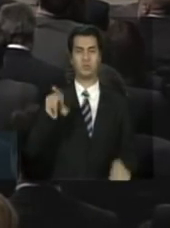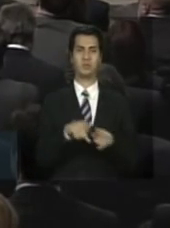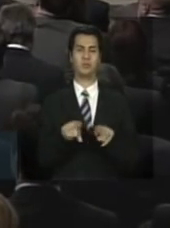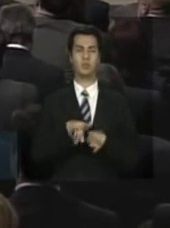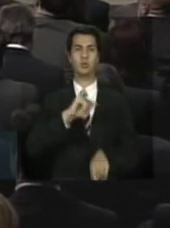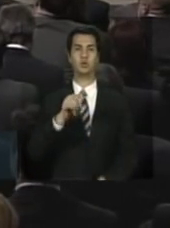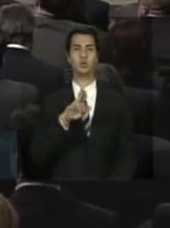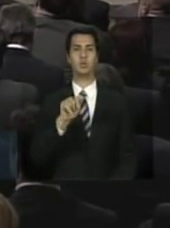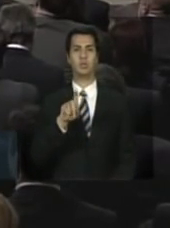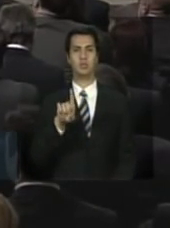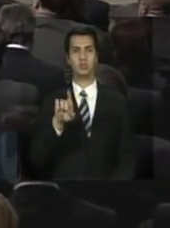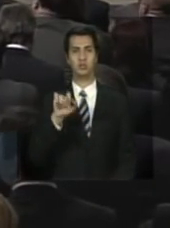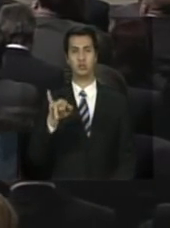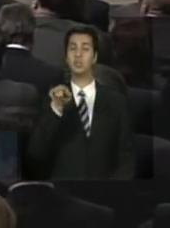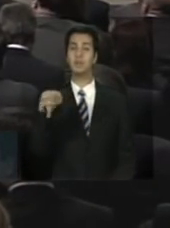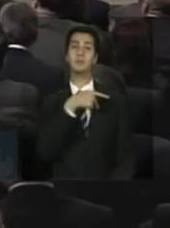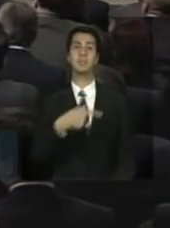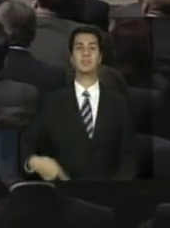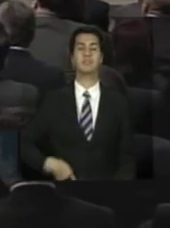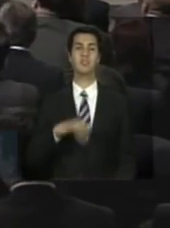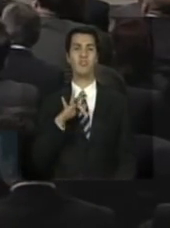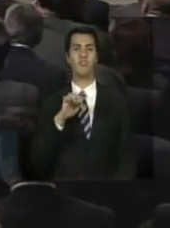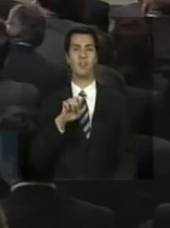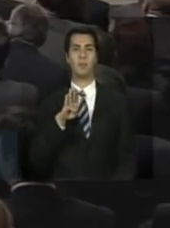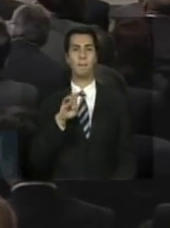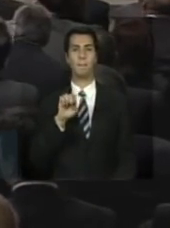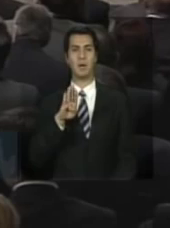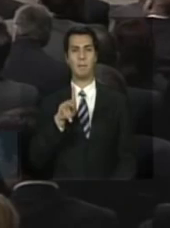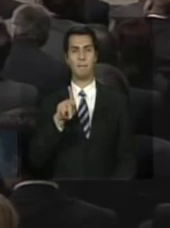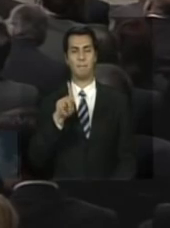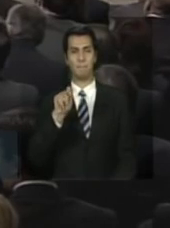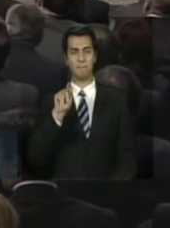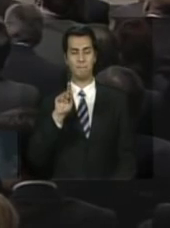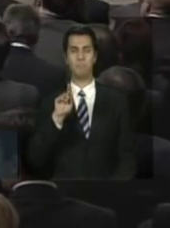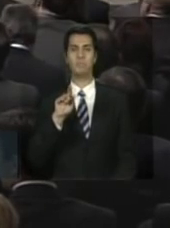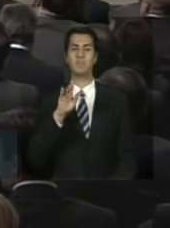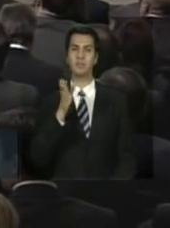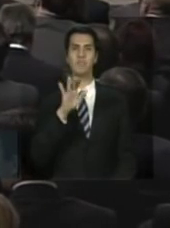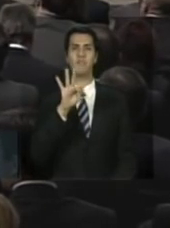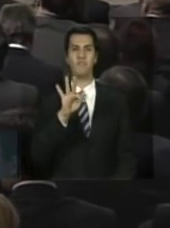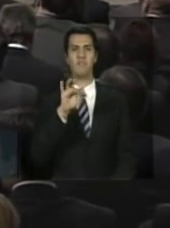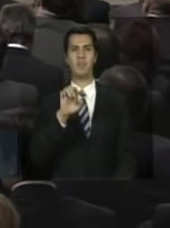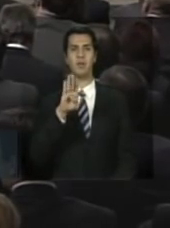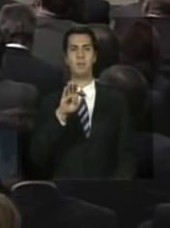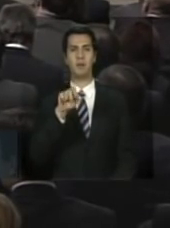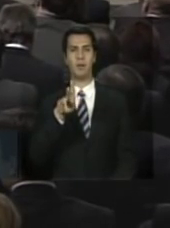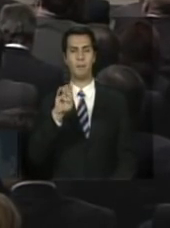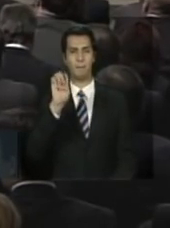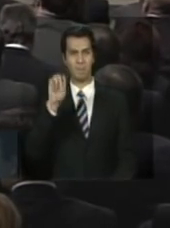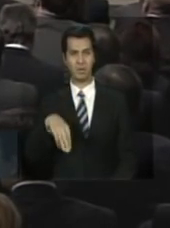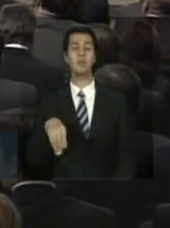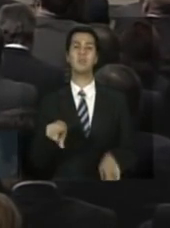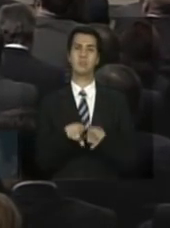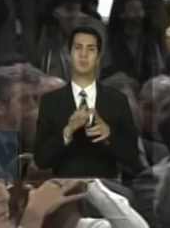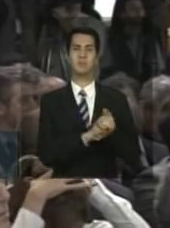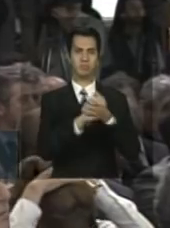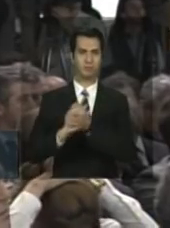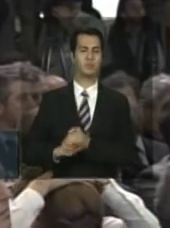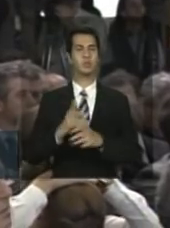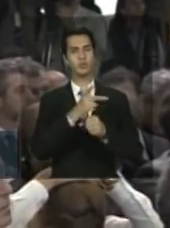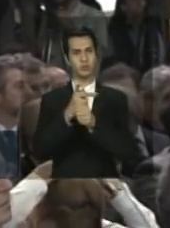presidente da FEBRABAN, senhoras e senhores, jornalistas, cinegrafistas e fotógrafos,